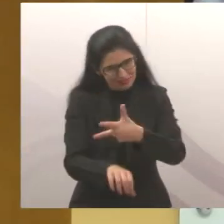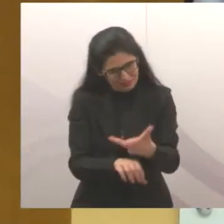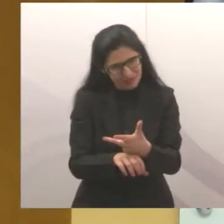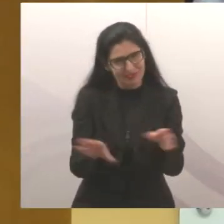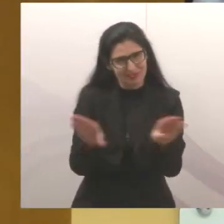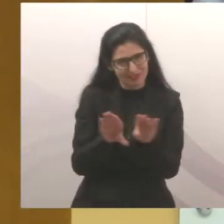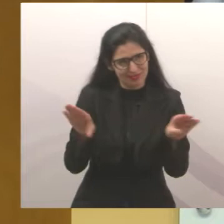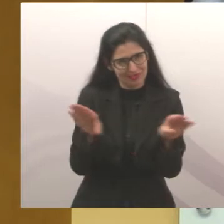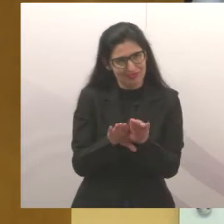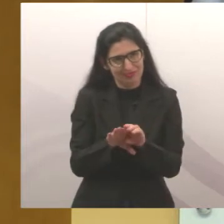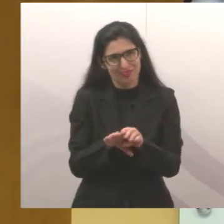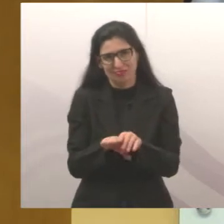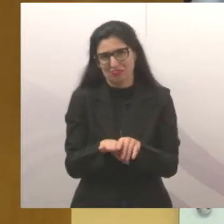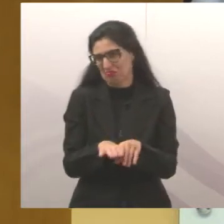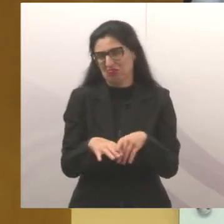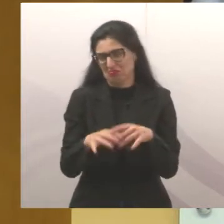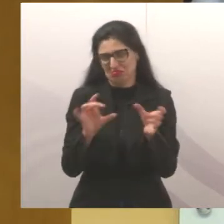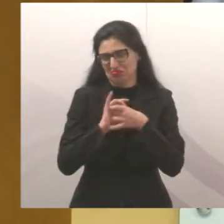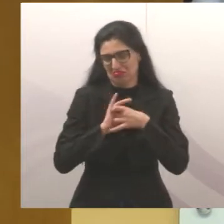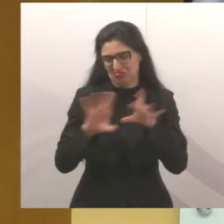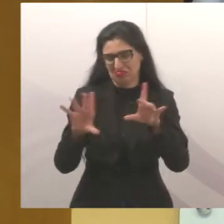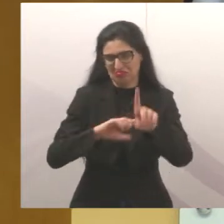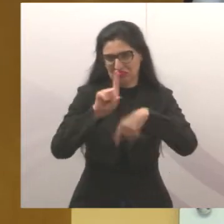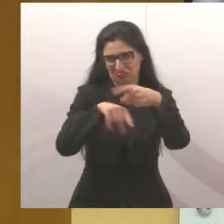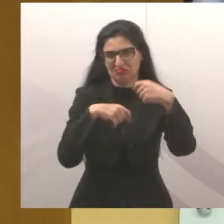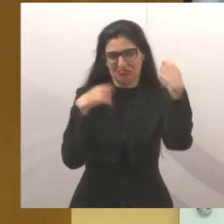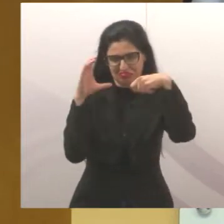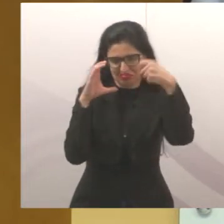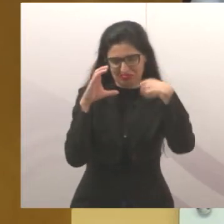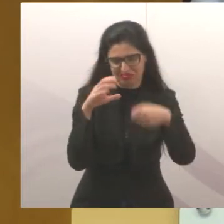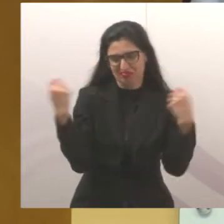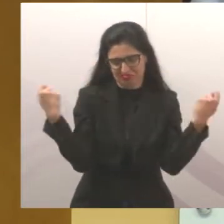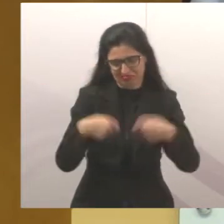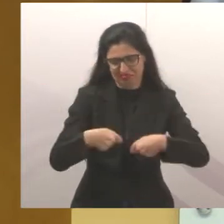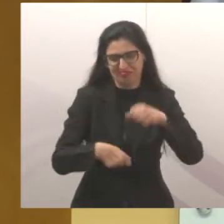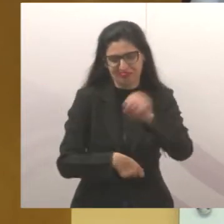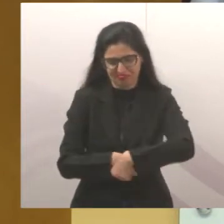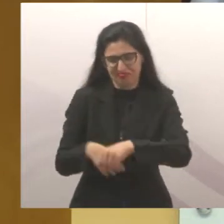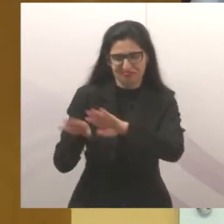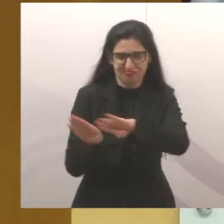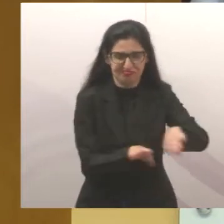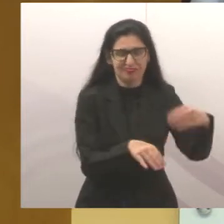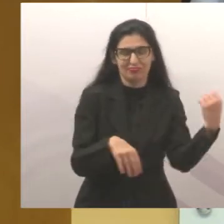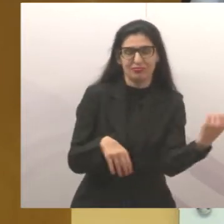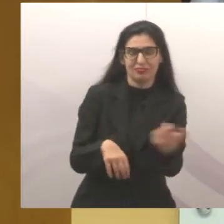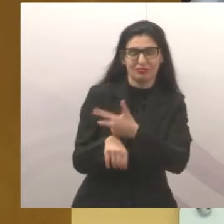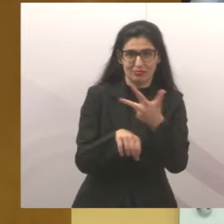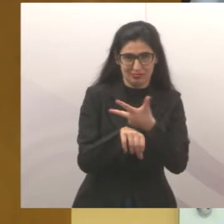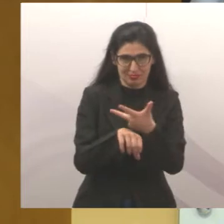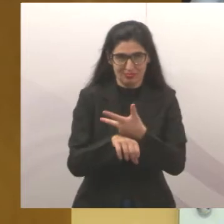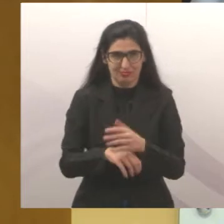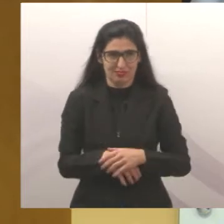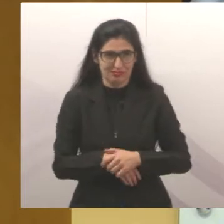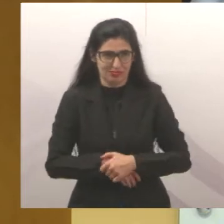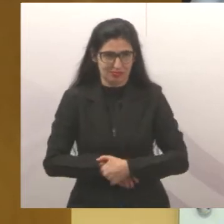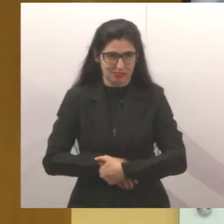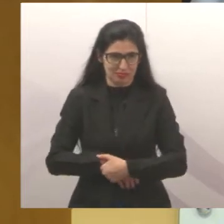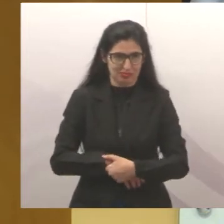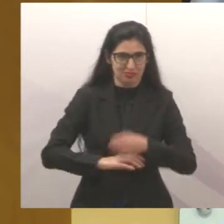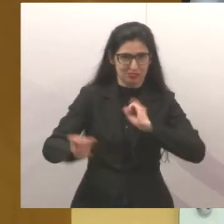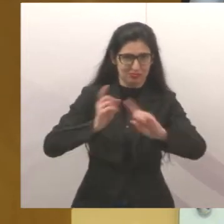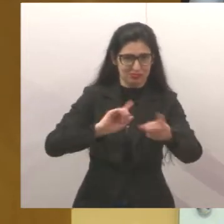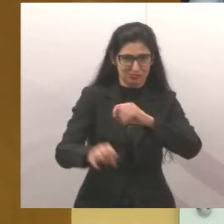nas horas vagas lá. Eu gostaria que colocasse o vídeo lá da avenida Joel